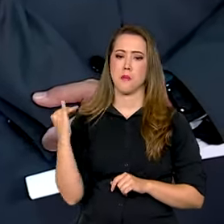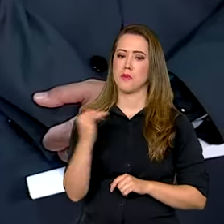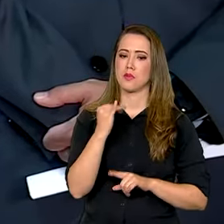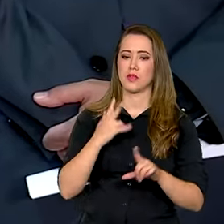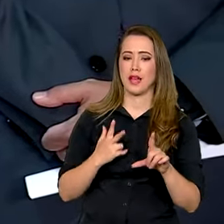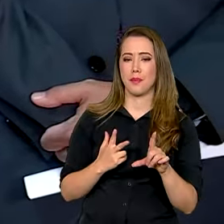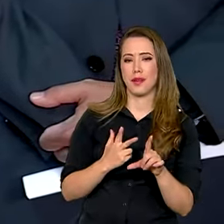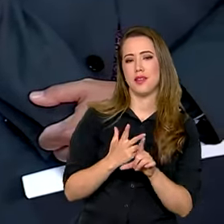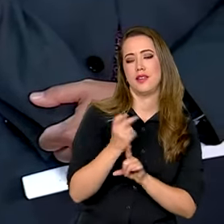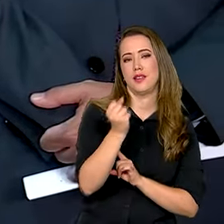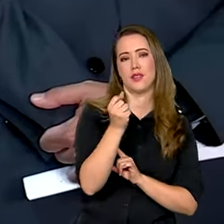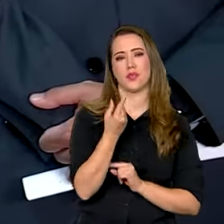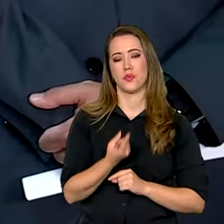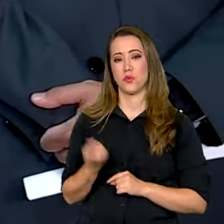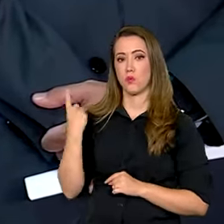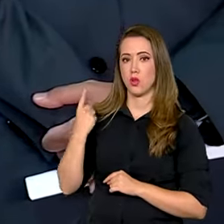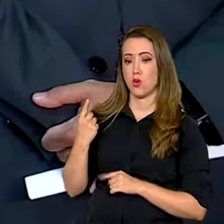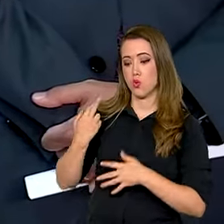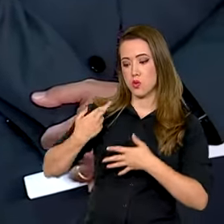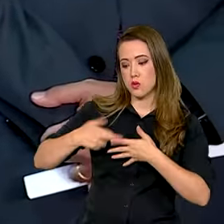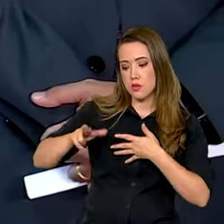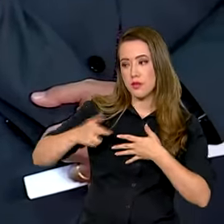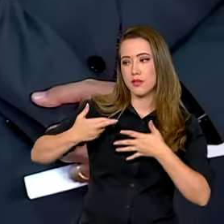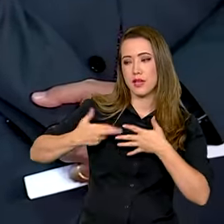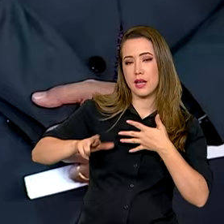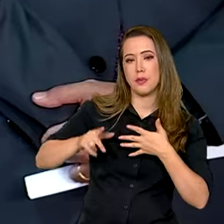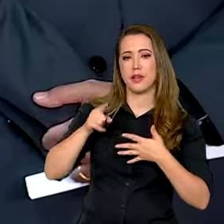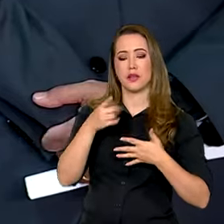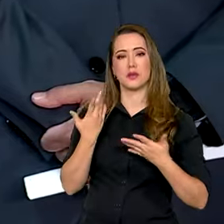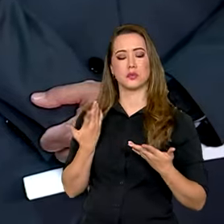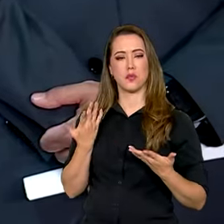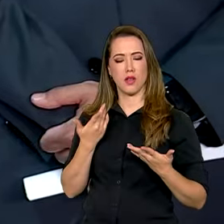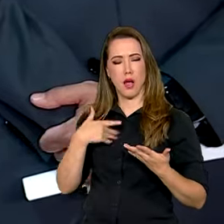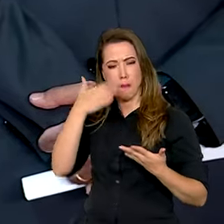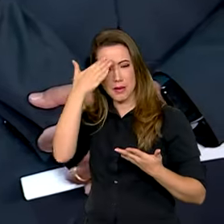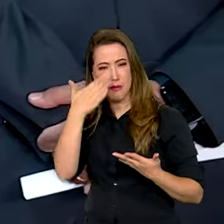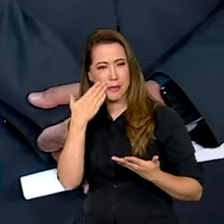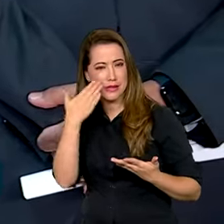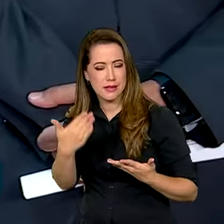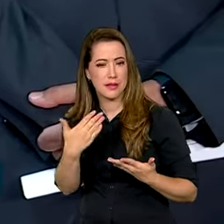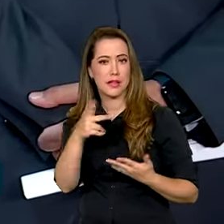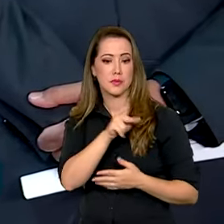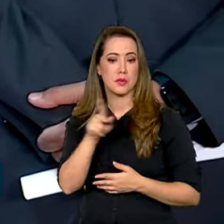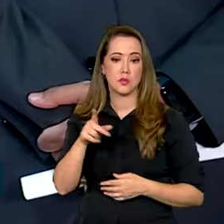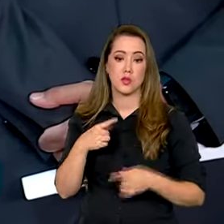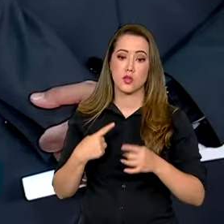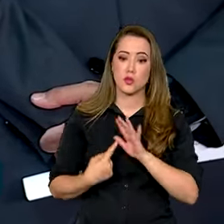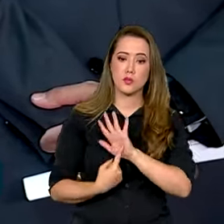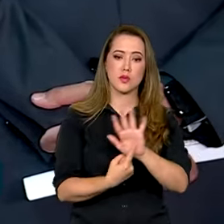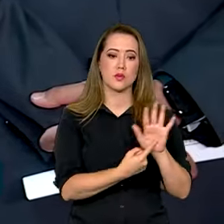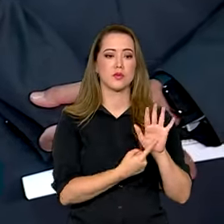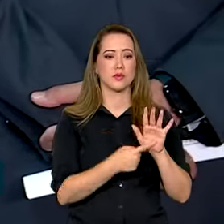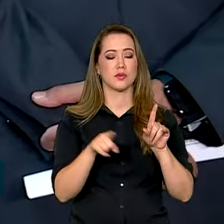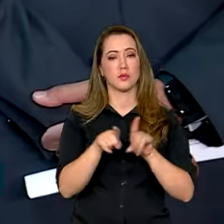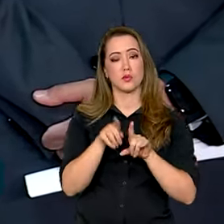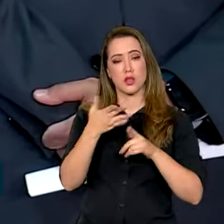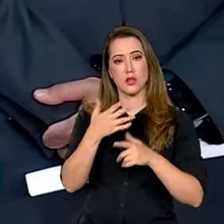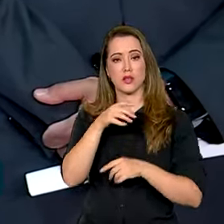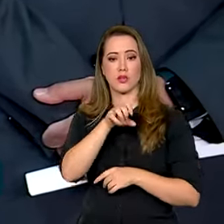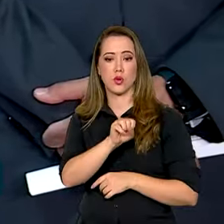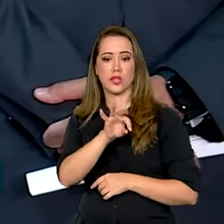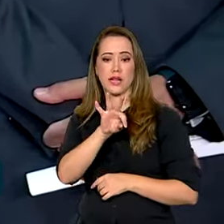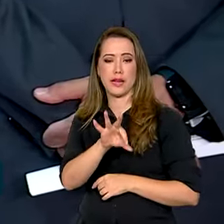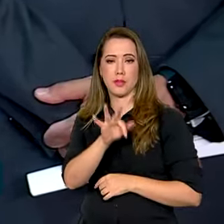vitória os vetos aqui apresentados pelo presidente. de reafirmar a decisão do Supremo Tribunal Federal,